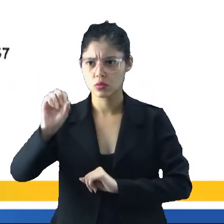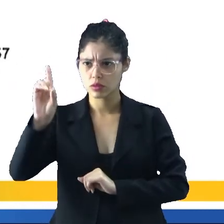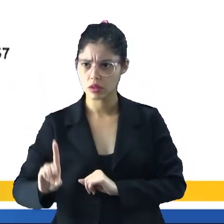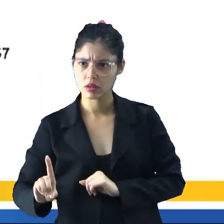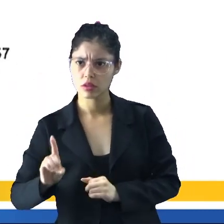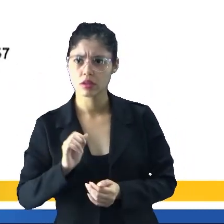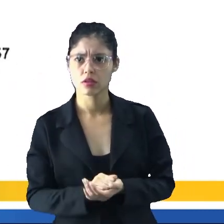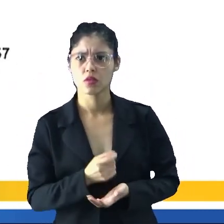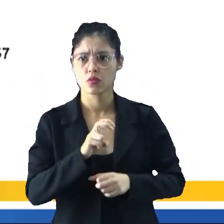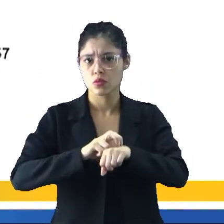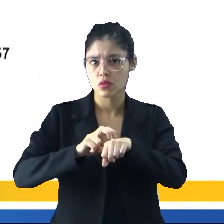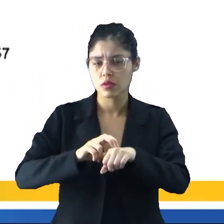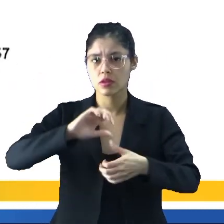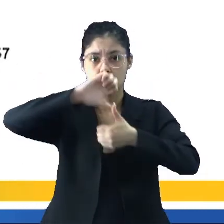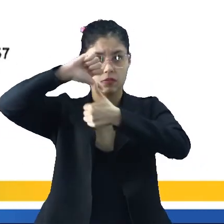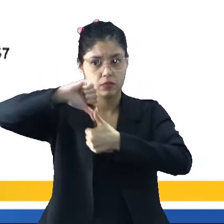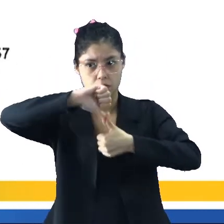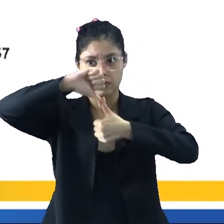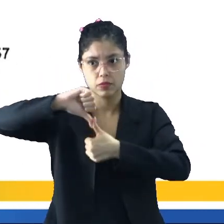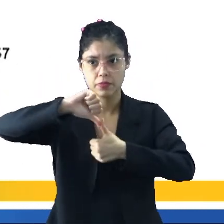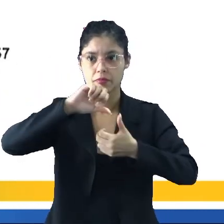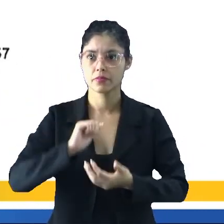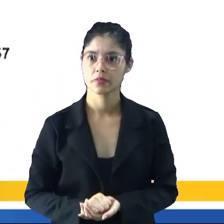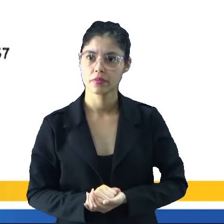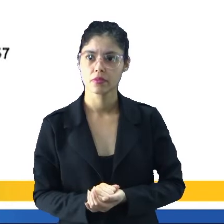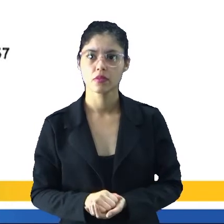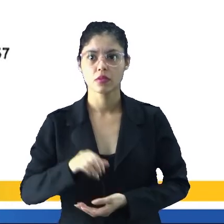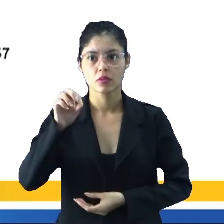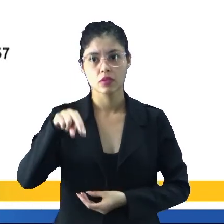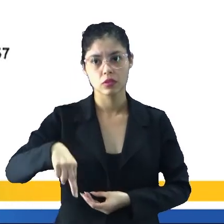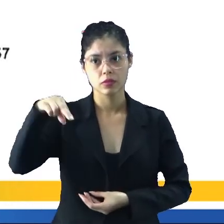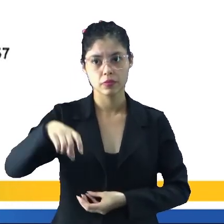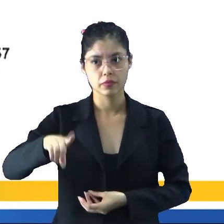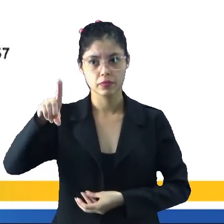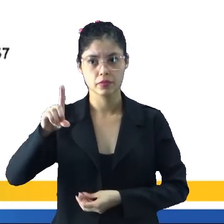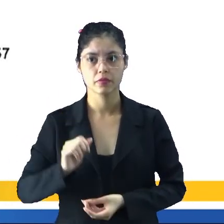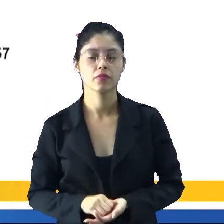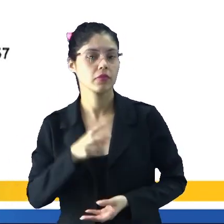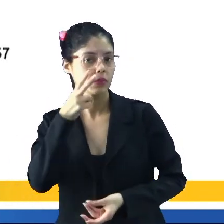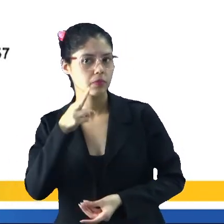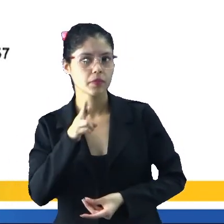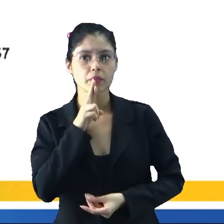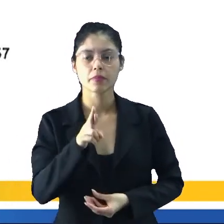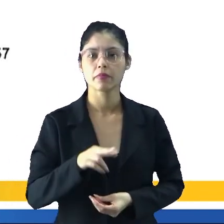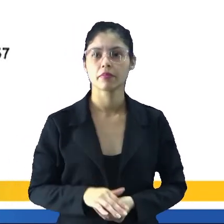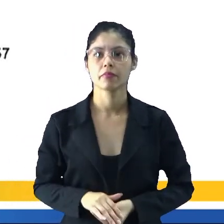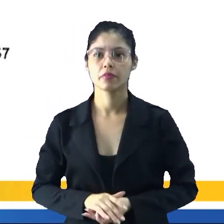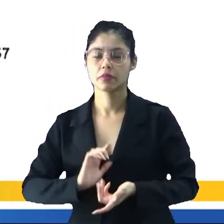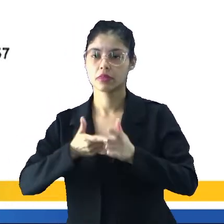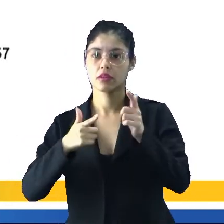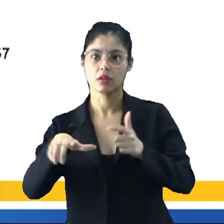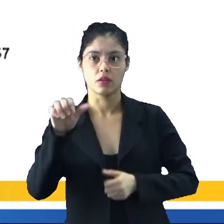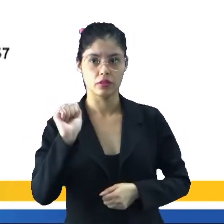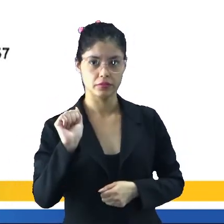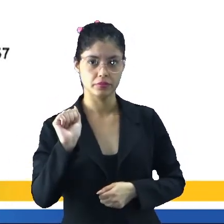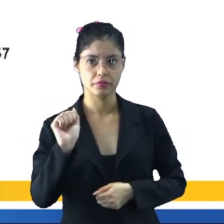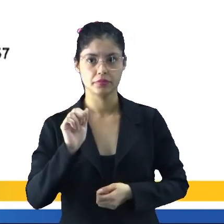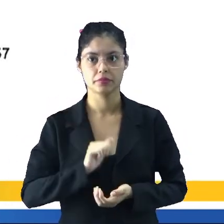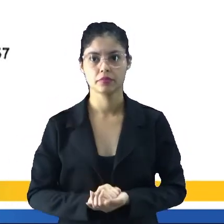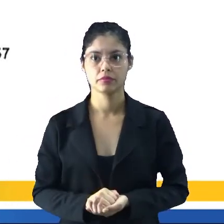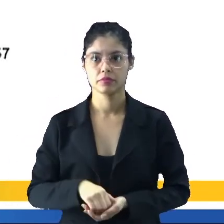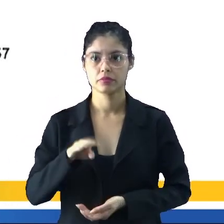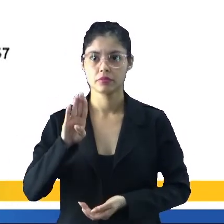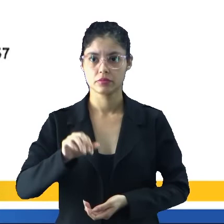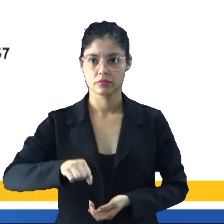sudeste, o verde, o centro-oeste e o amarelo, o nordeste. Vamos às alternativas. Letra A, norte.